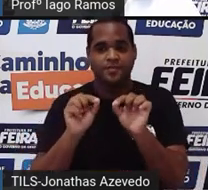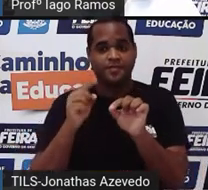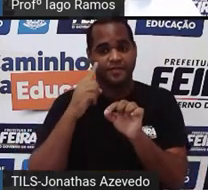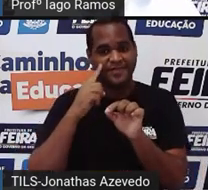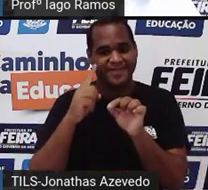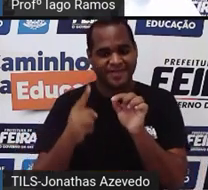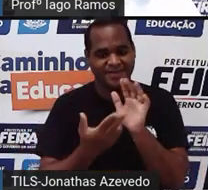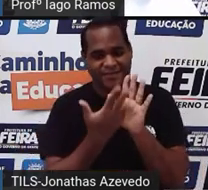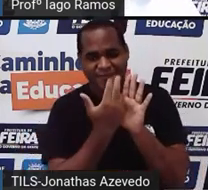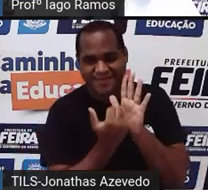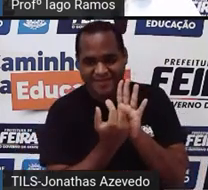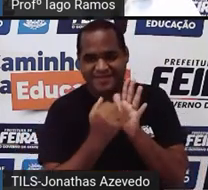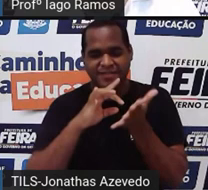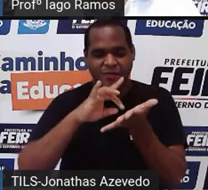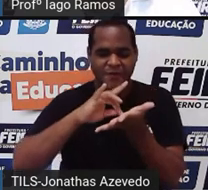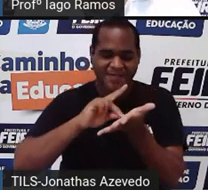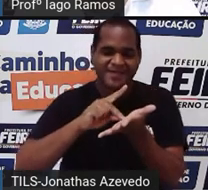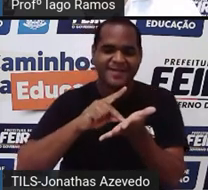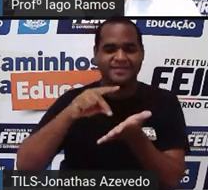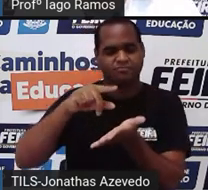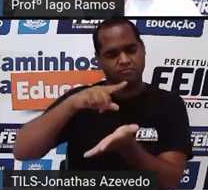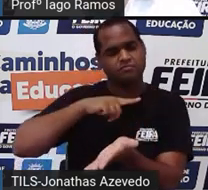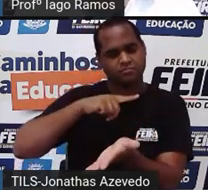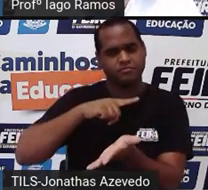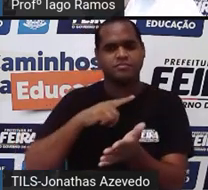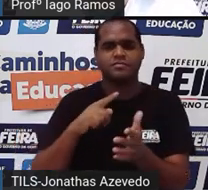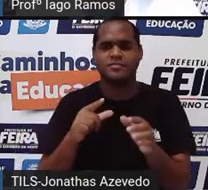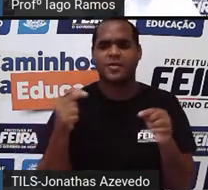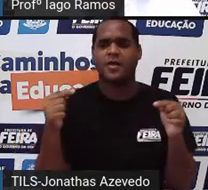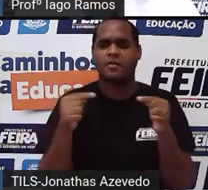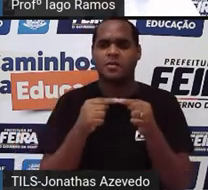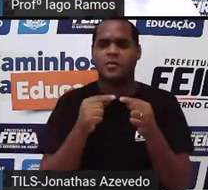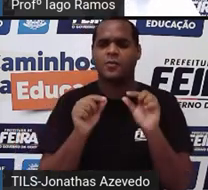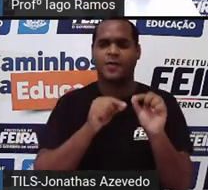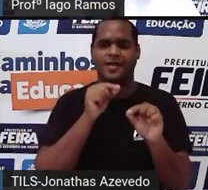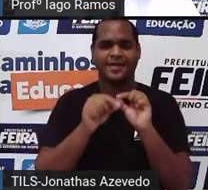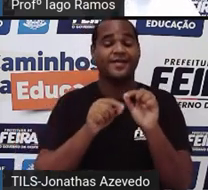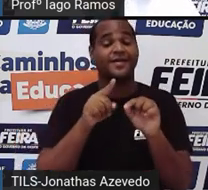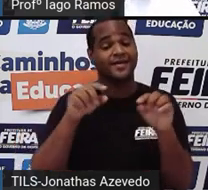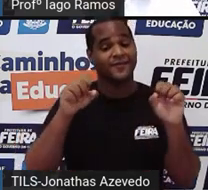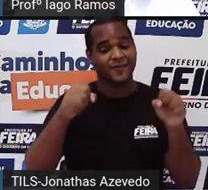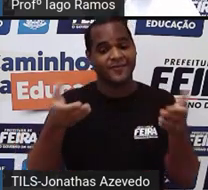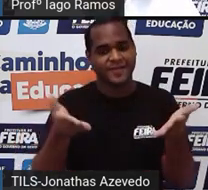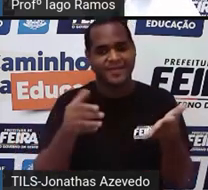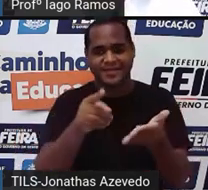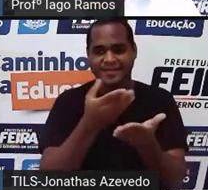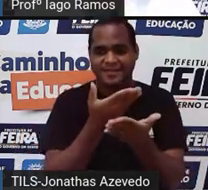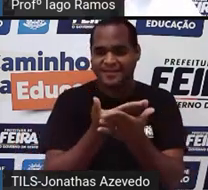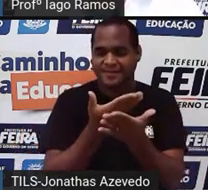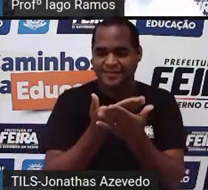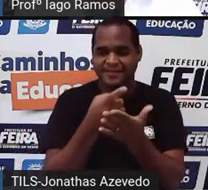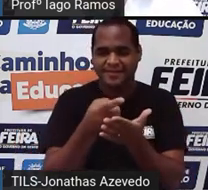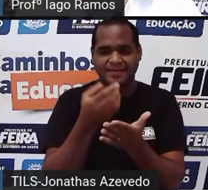geométricas planas, porque é isso que a gente tem para estudar nessa aula, tá?